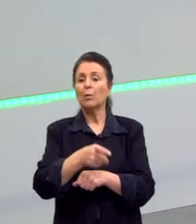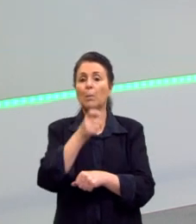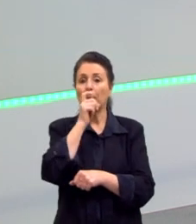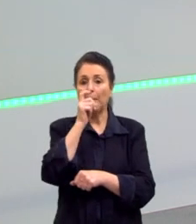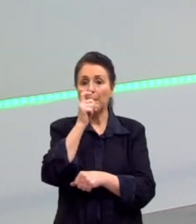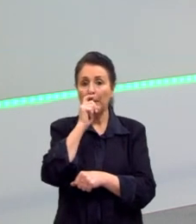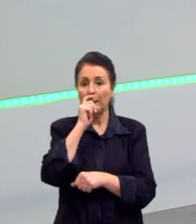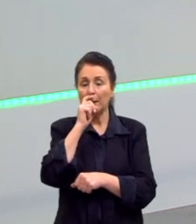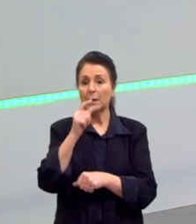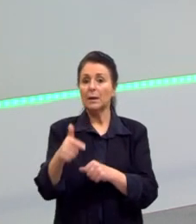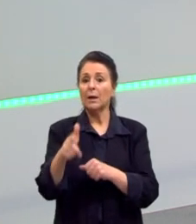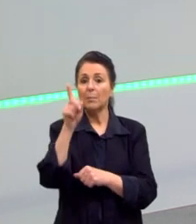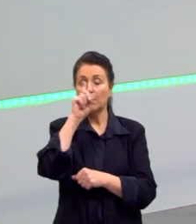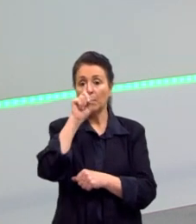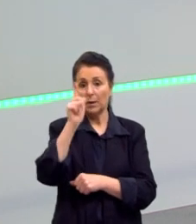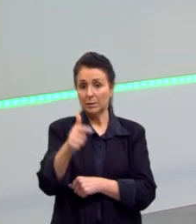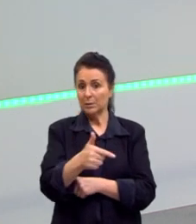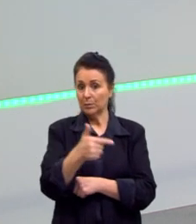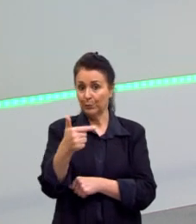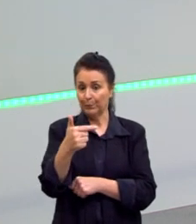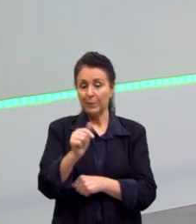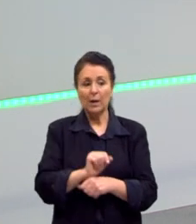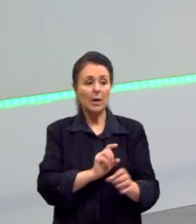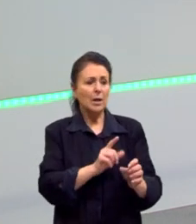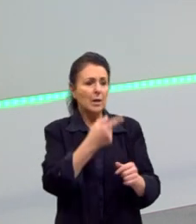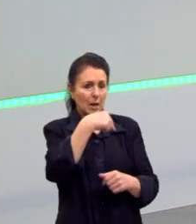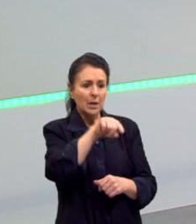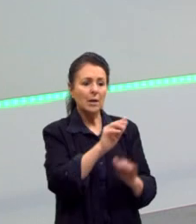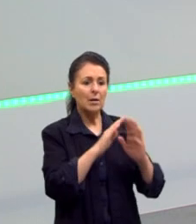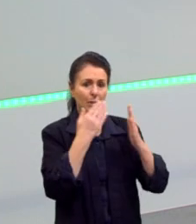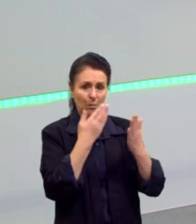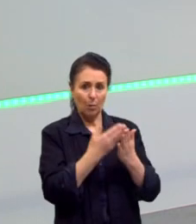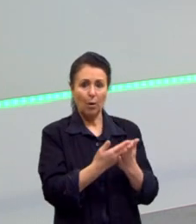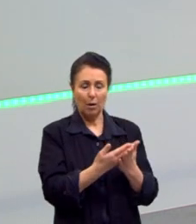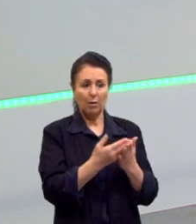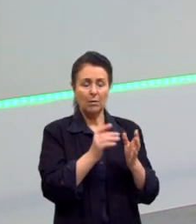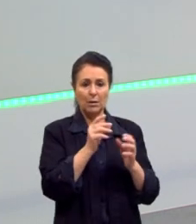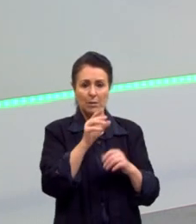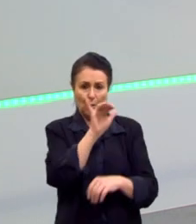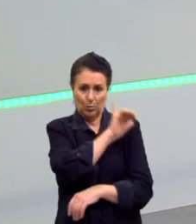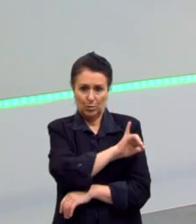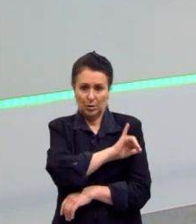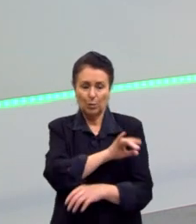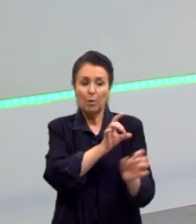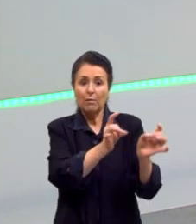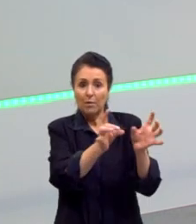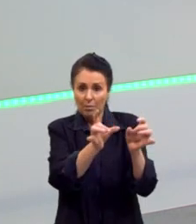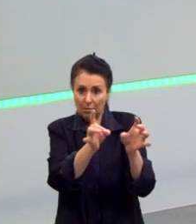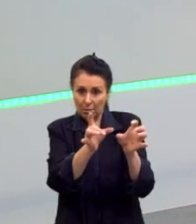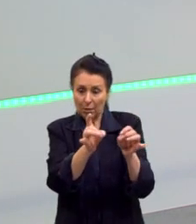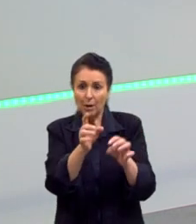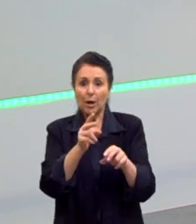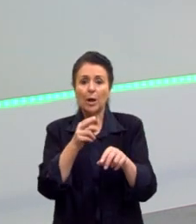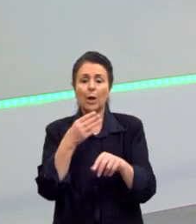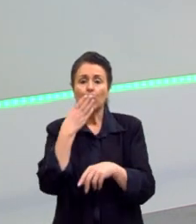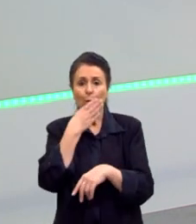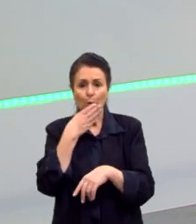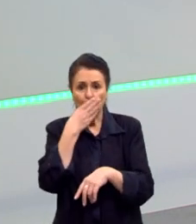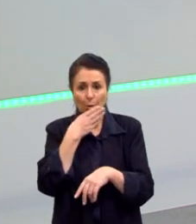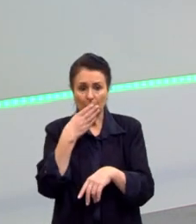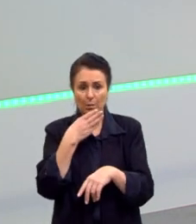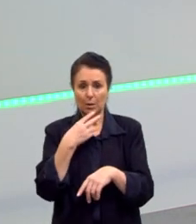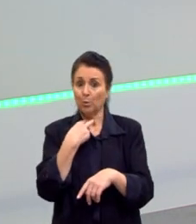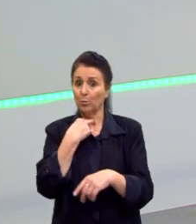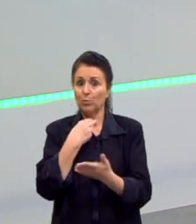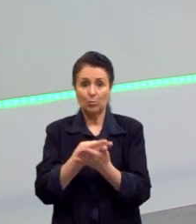ele ia vender doces nas escolas, no Rio de Janeiro. Nas escolas, ele não podia estudar, porque ele era negro. Mas ele ouvia